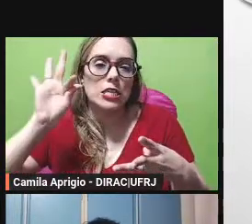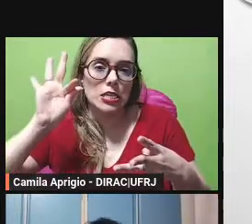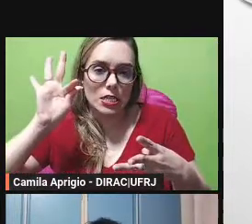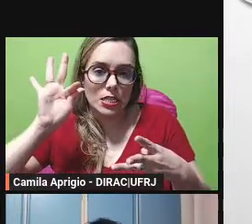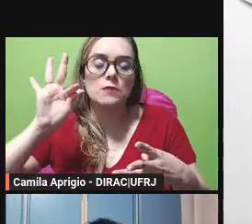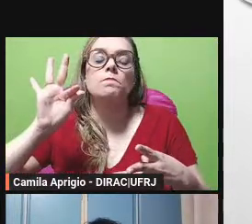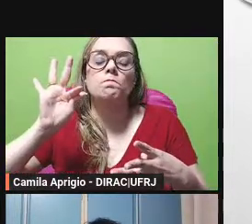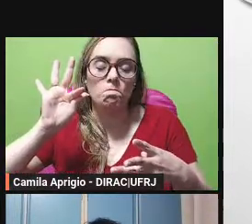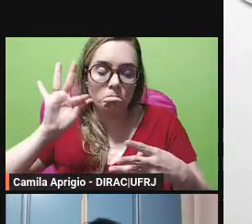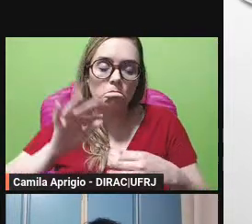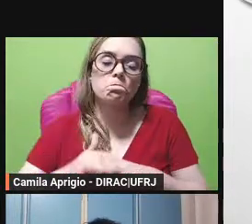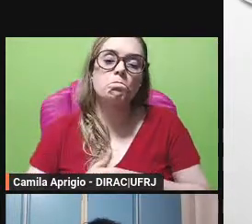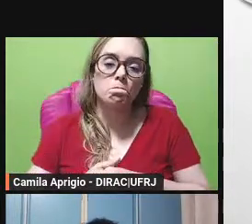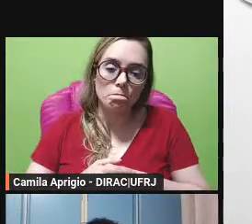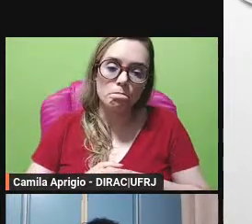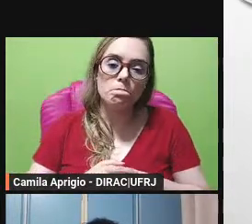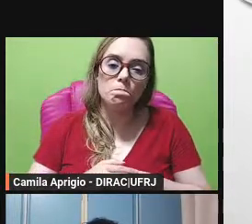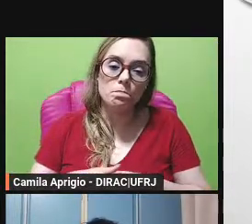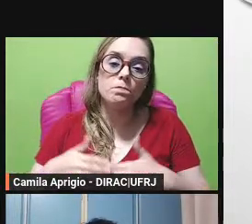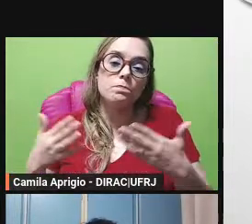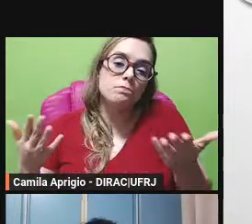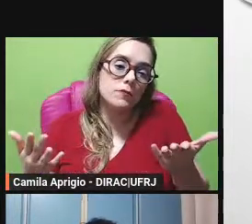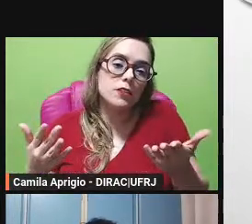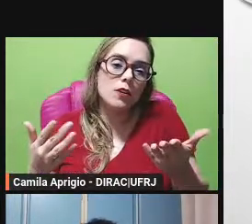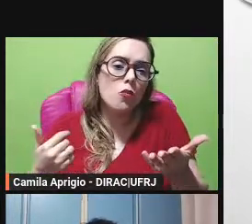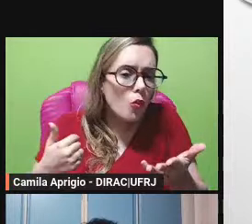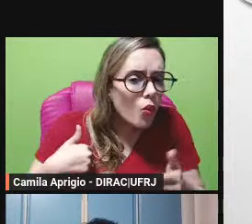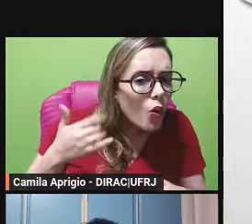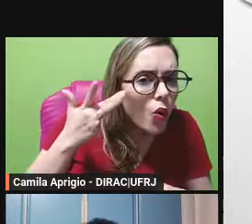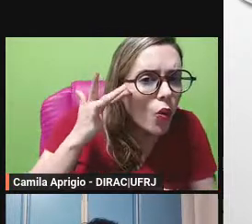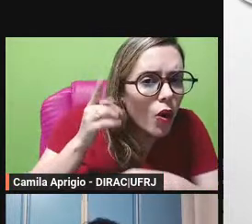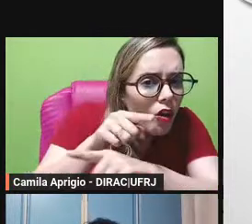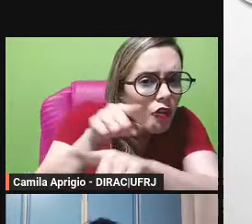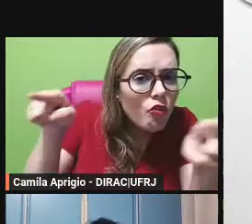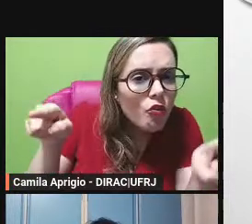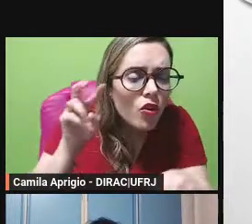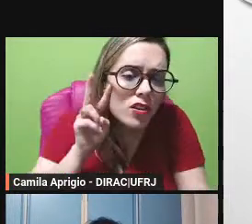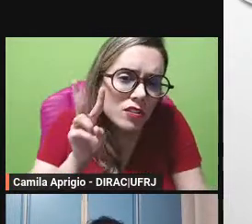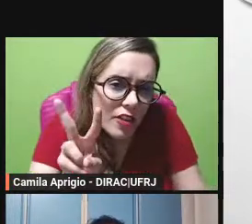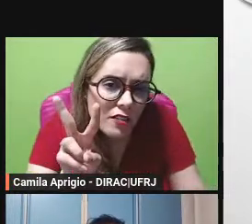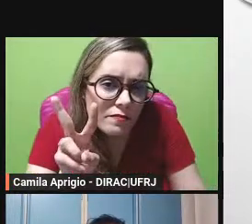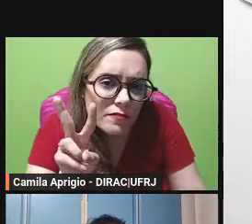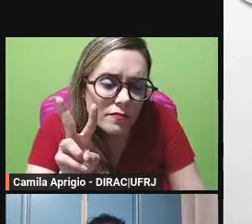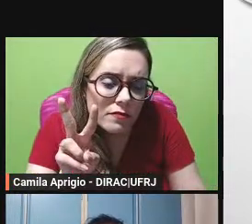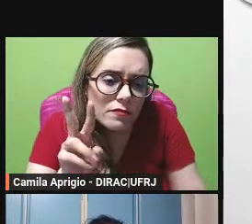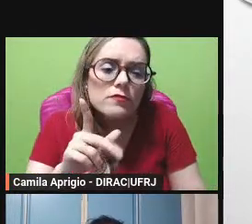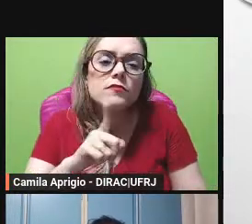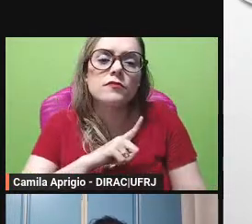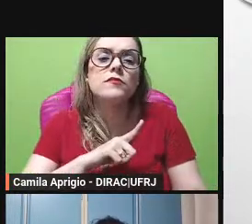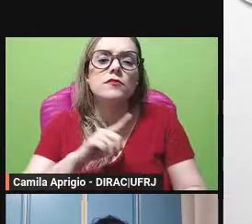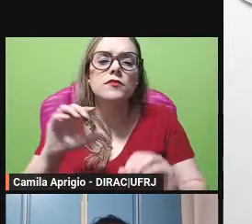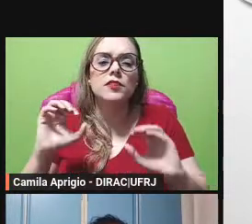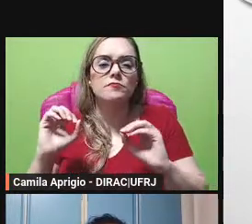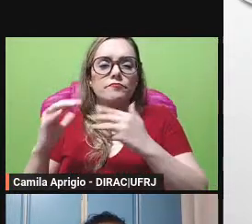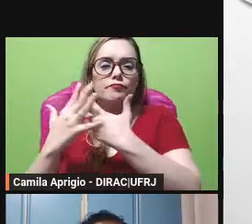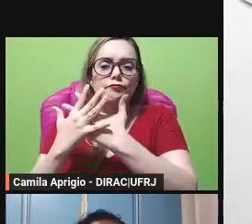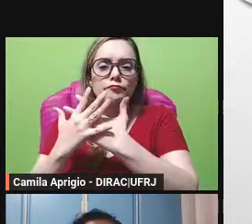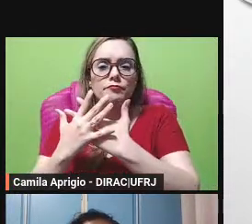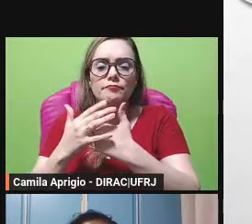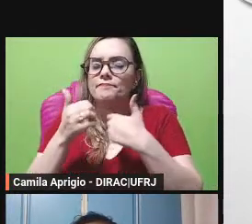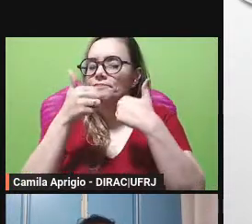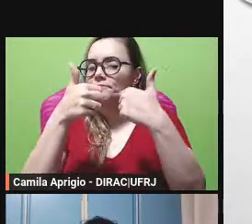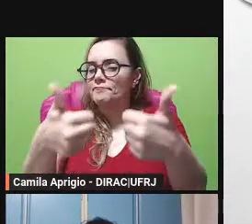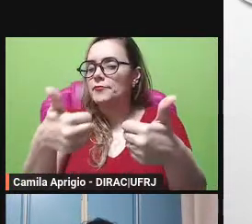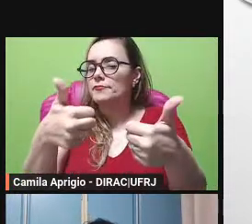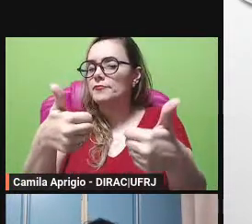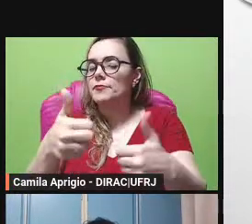acredito que vocês estejam vendo aí agora está sendo compartilhado muito bom então no slide